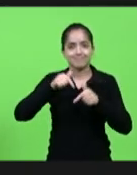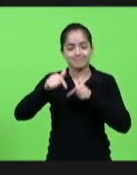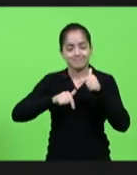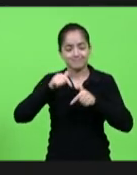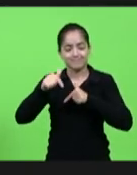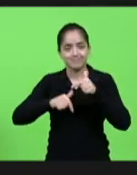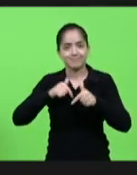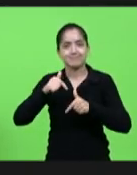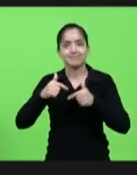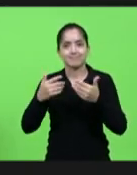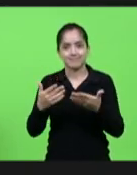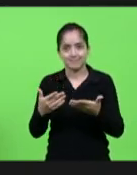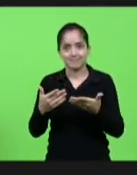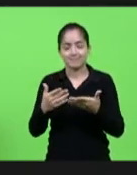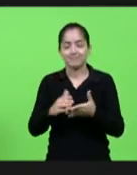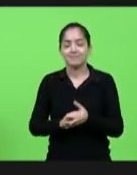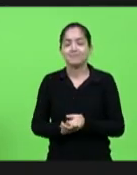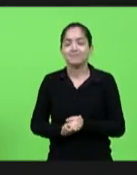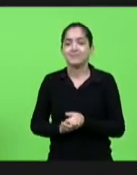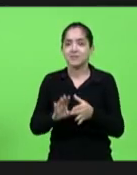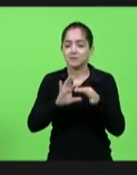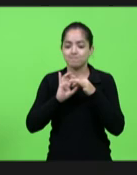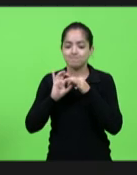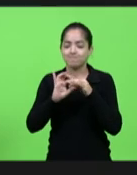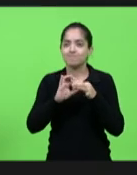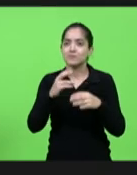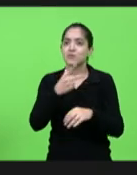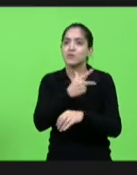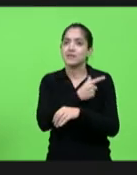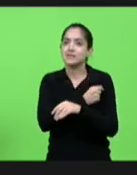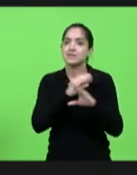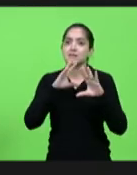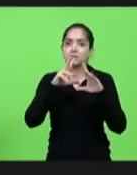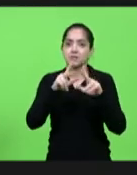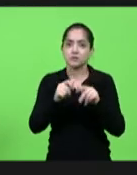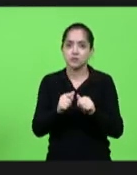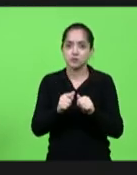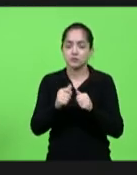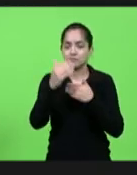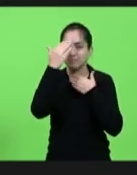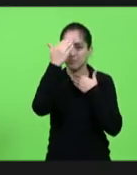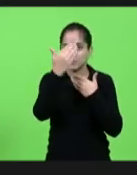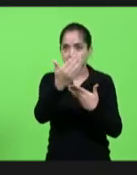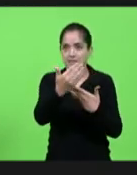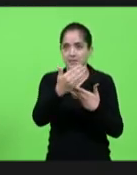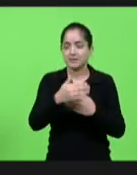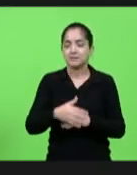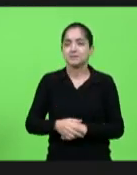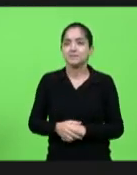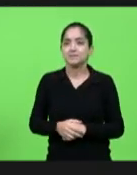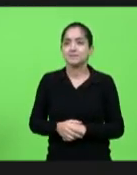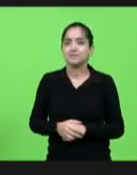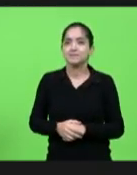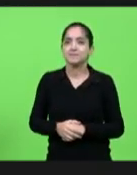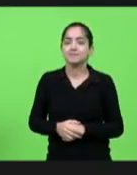um coro de uma só voz vacina para todos obrigada um ótimo dia para todos